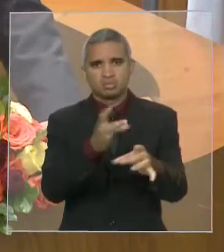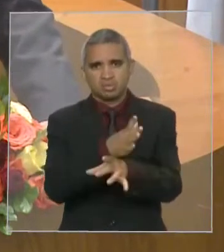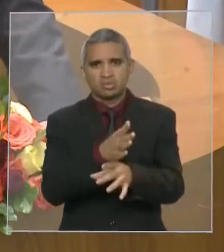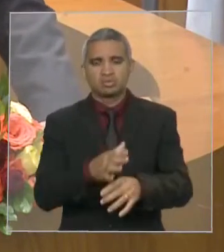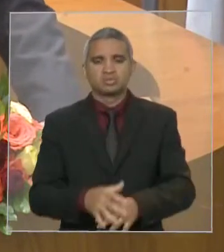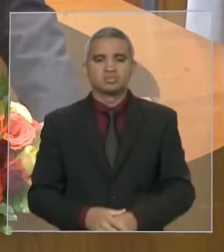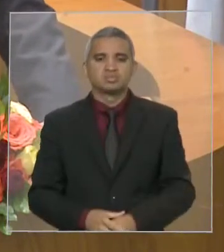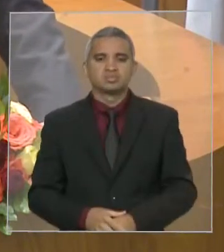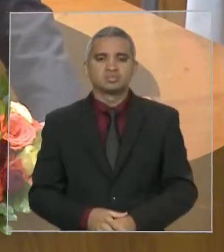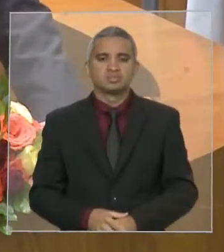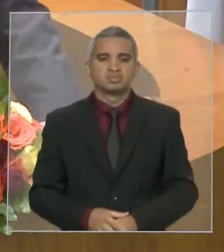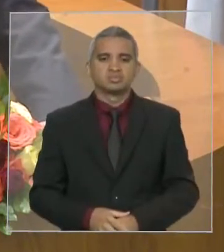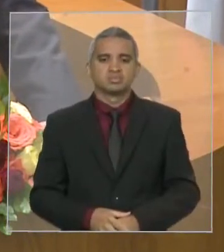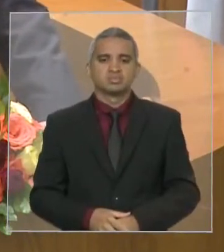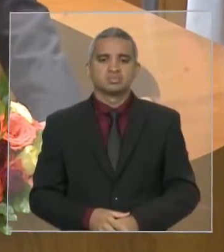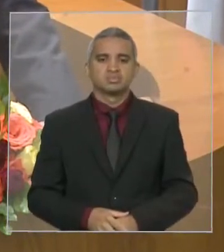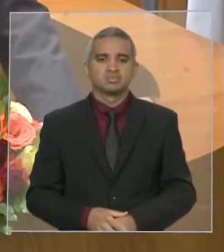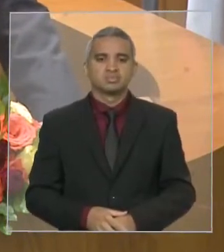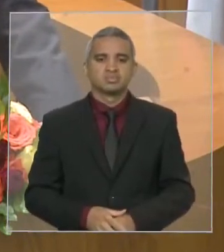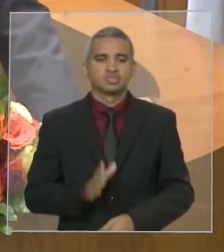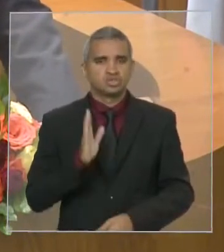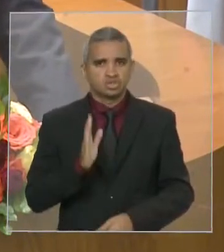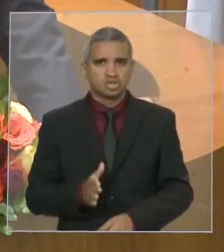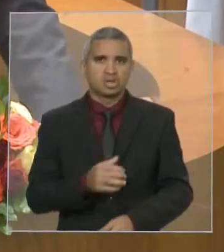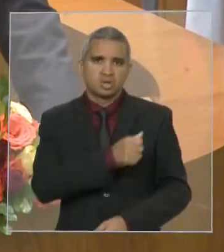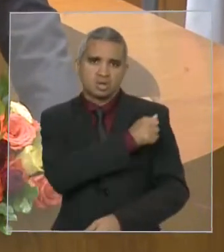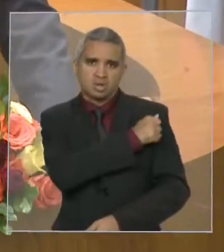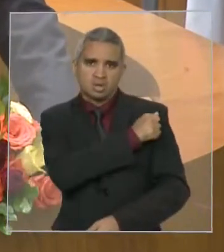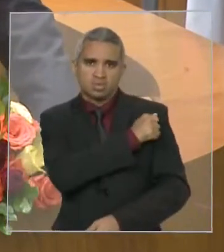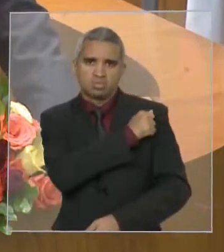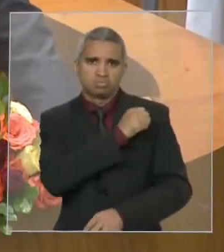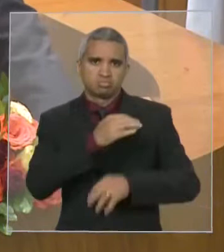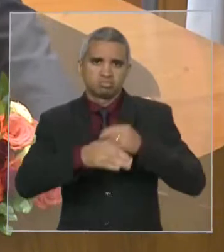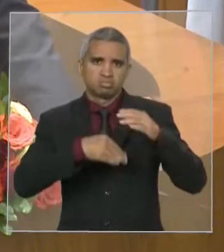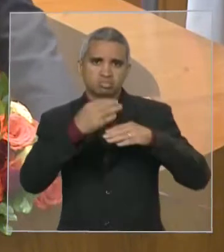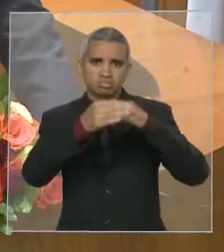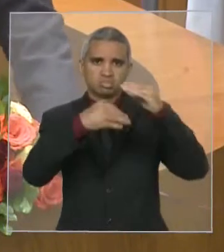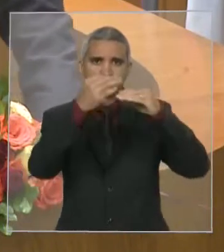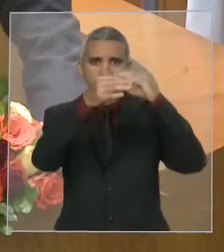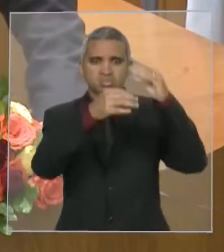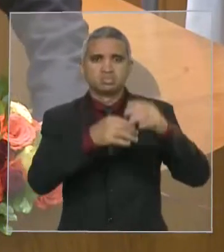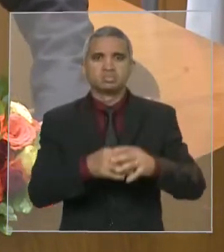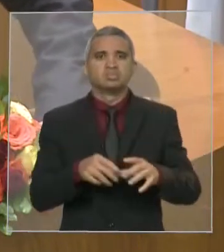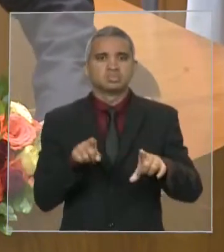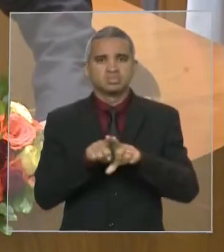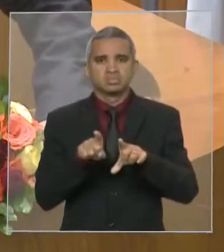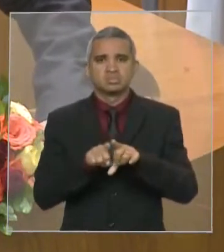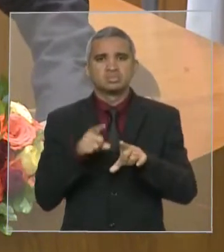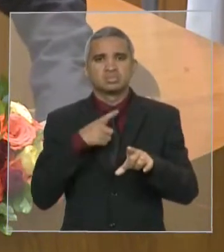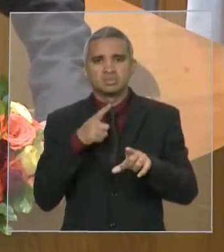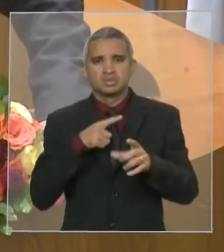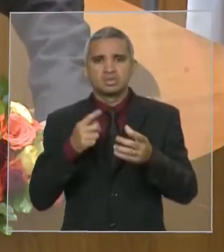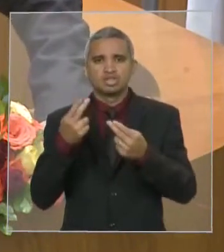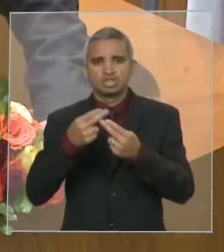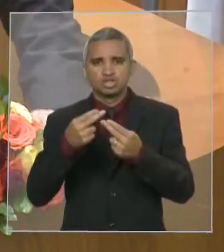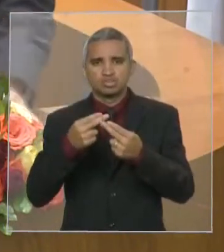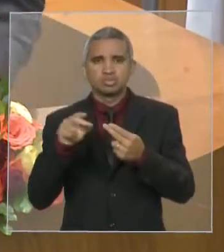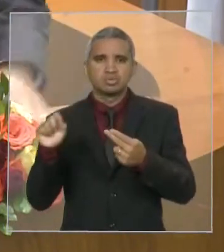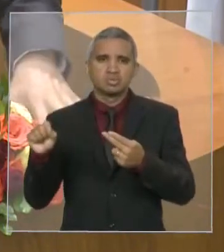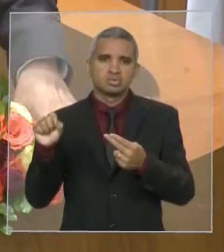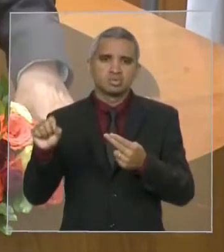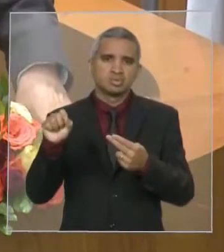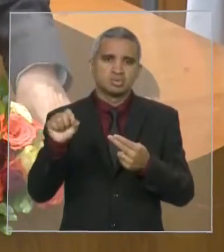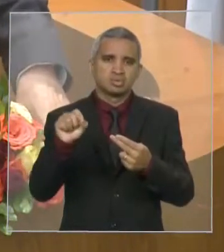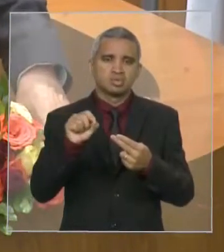de tantos avanços que aqueles alunos já conseguiram. E vários outros equipamentos que nós estamos conseguindo recuperar dia após dia.